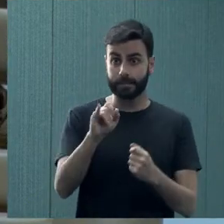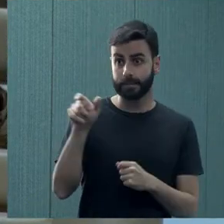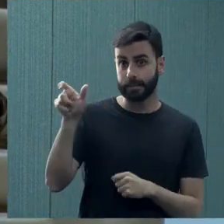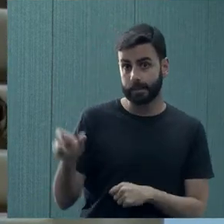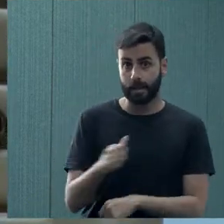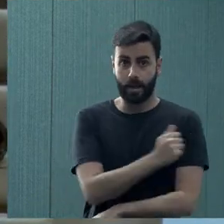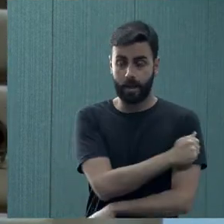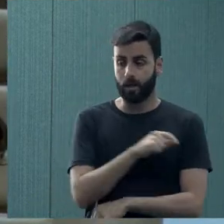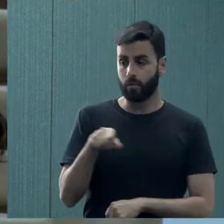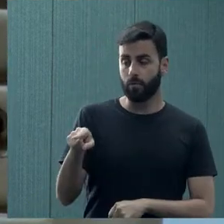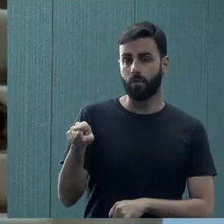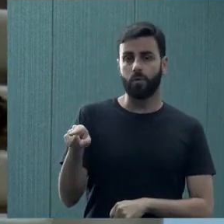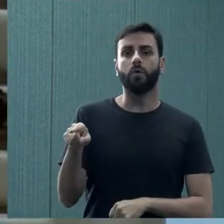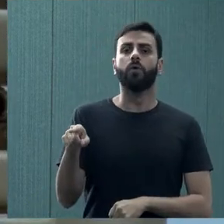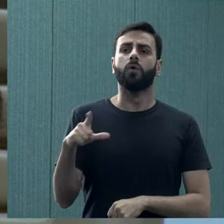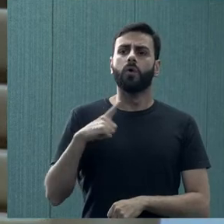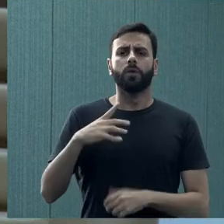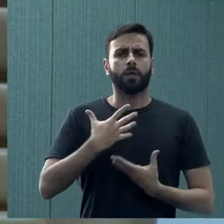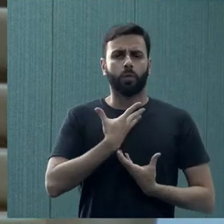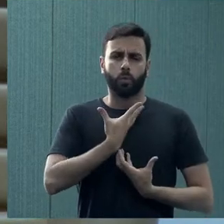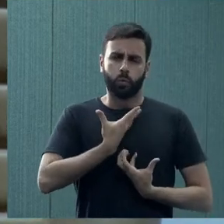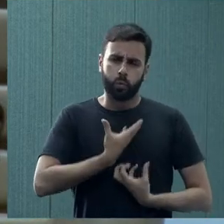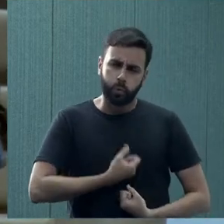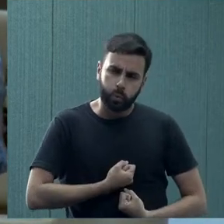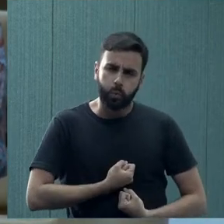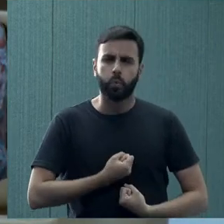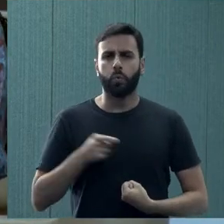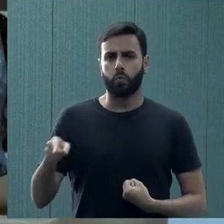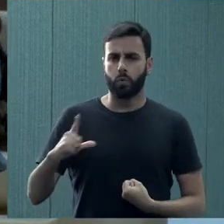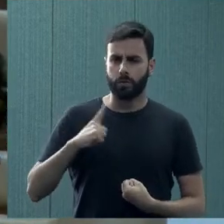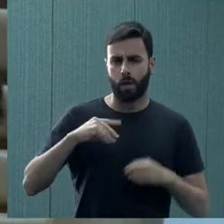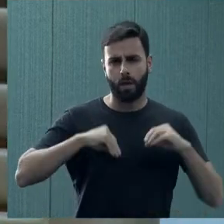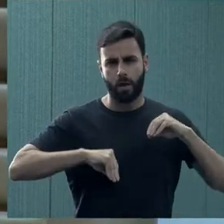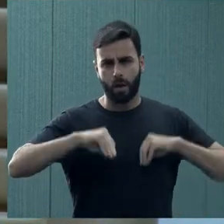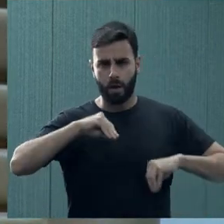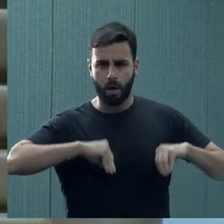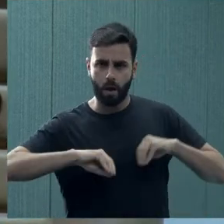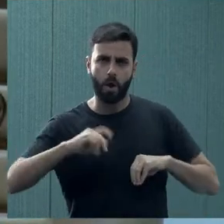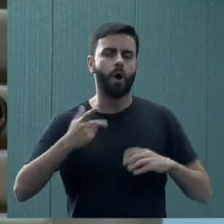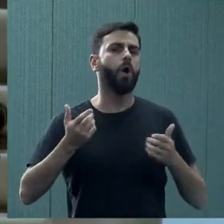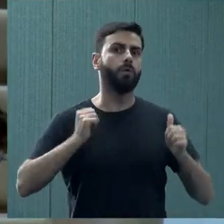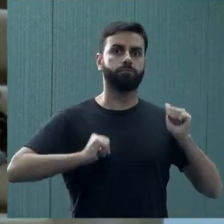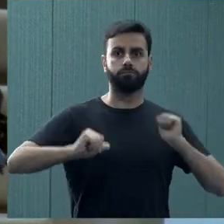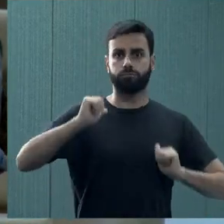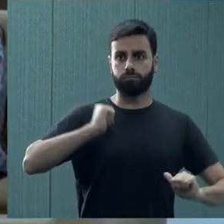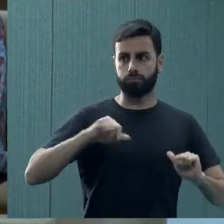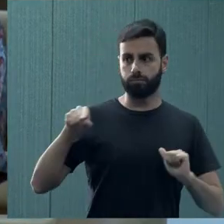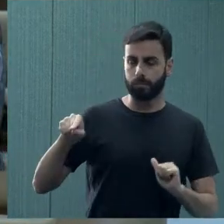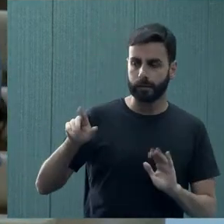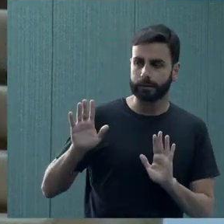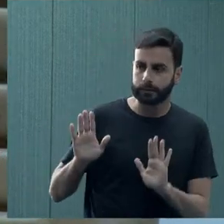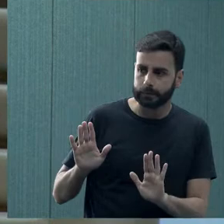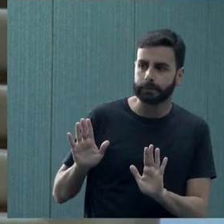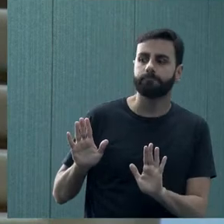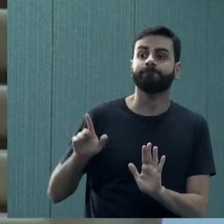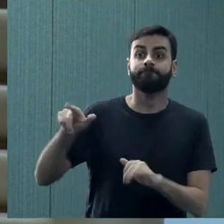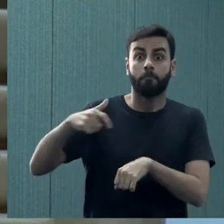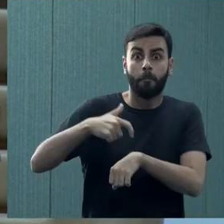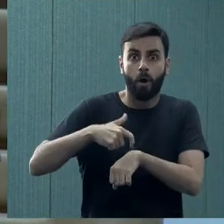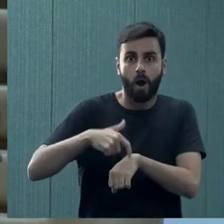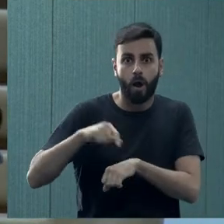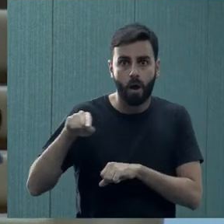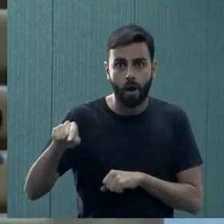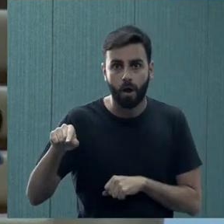estudante com uma depressão profunda ou com uma ansiedade generalizada, e que, naquele